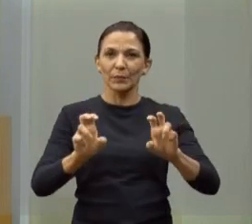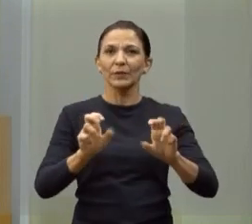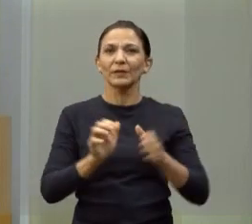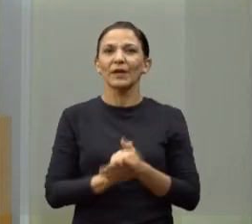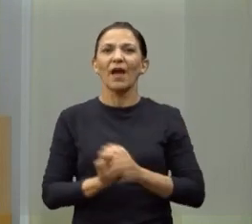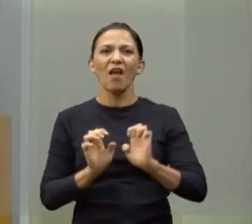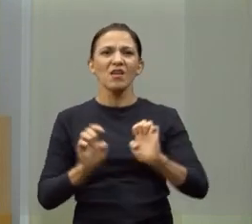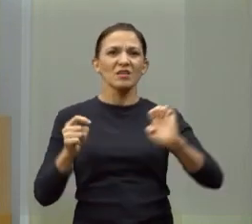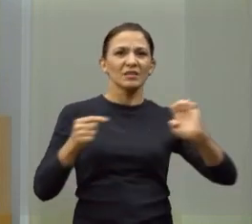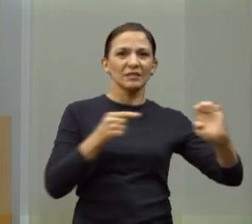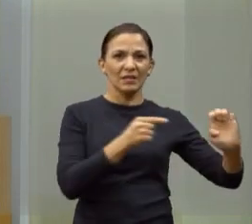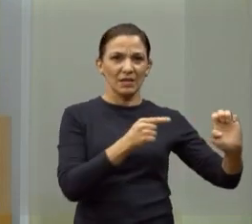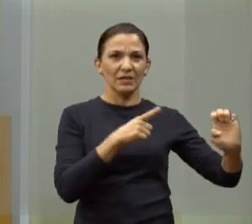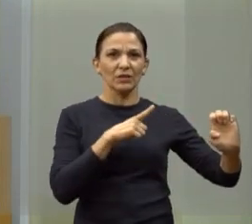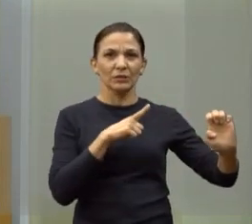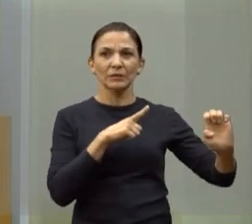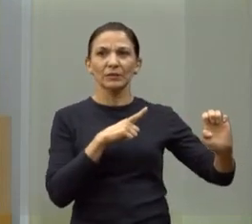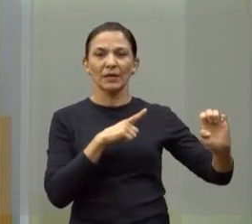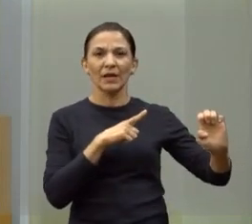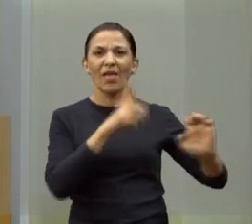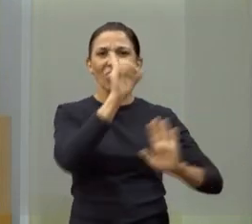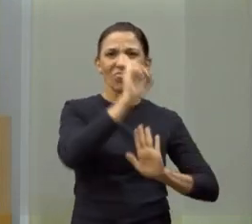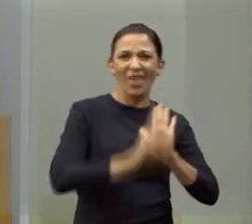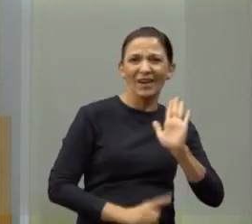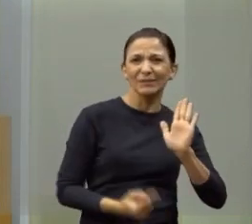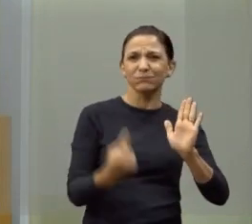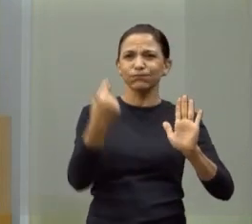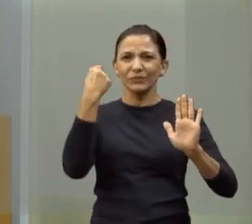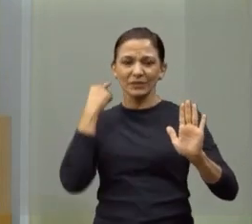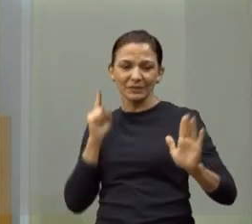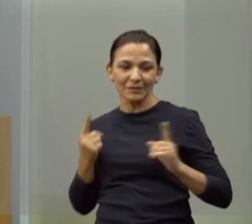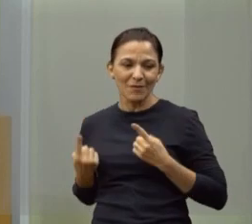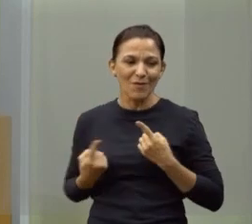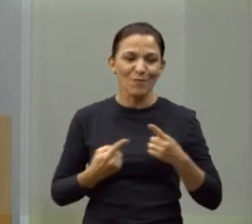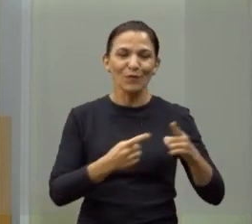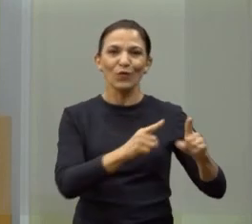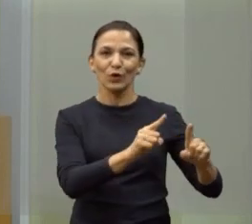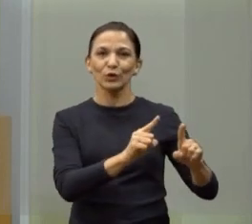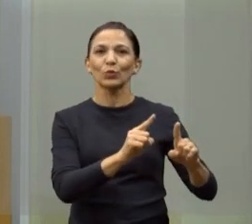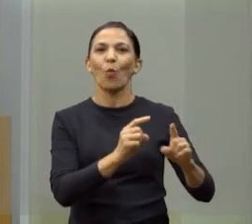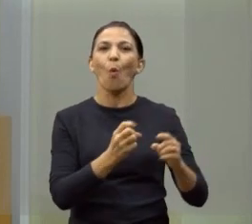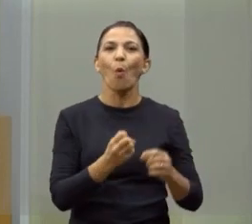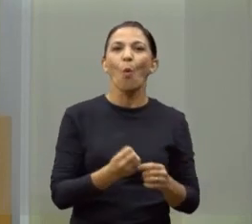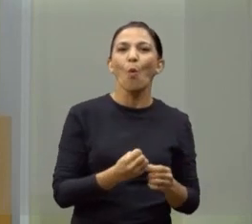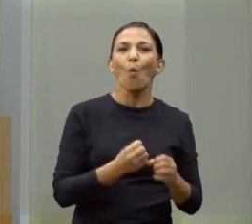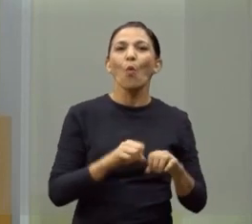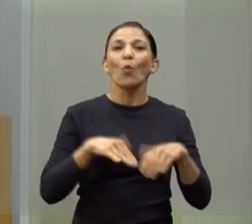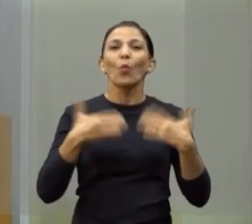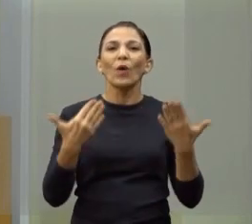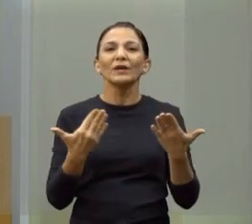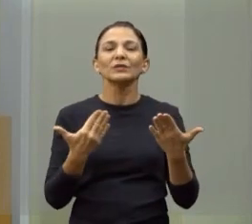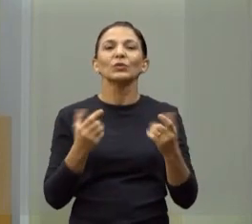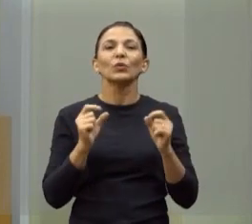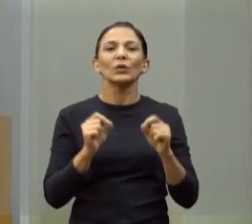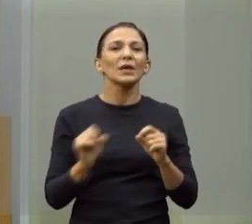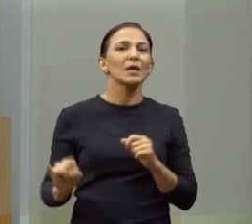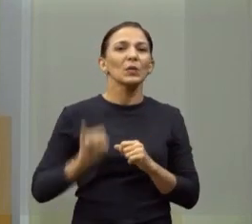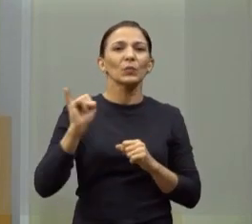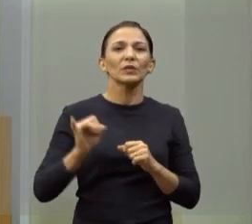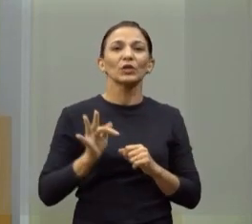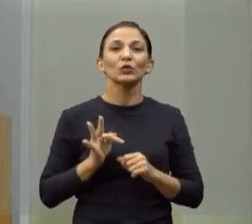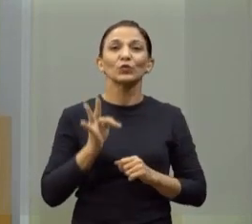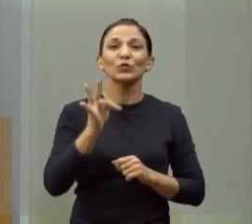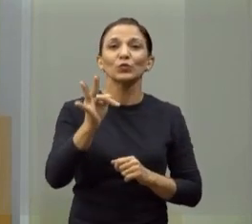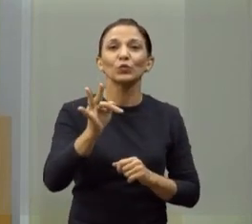esquerda vem há décadas fazendo essa provocação sobre o quanto seria caro o futuro do